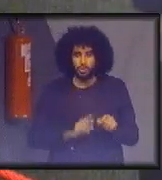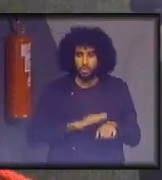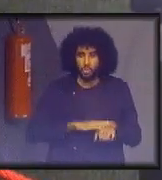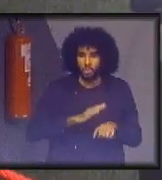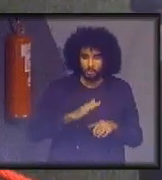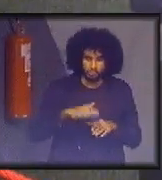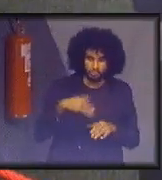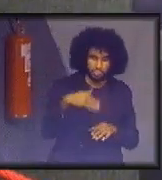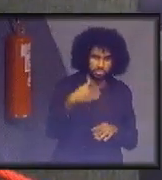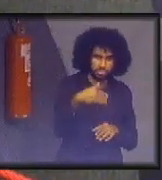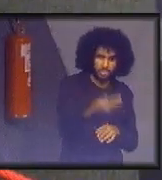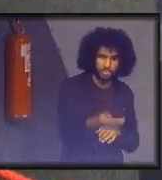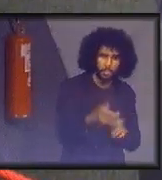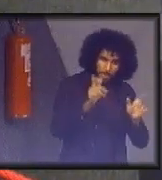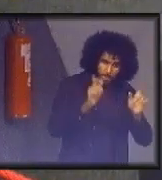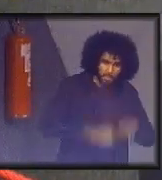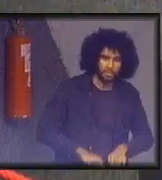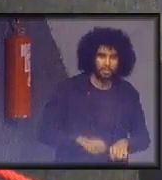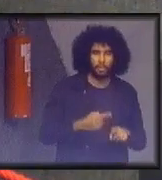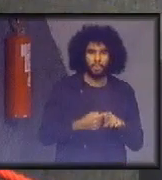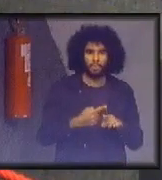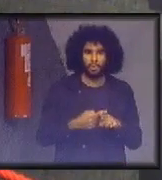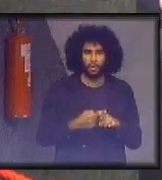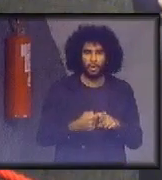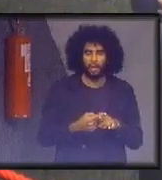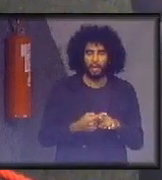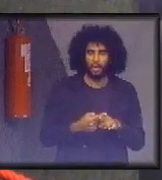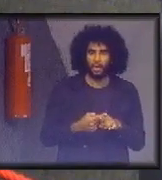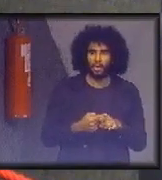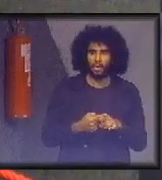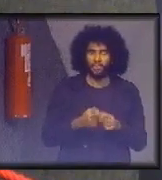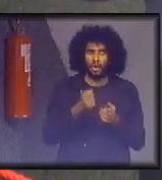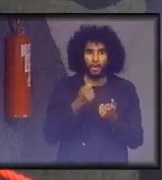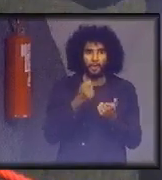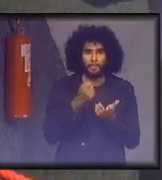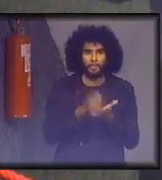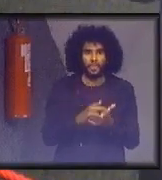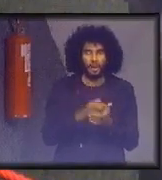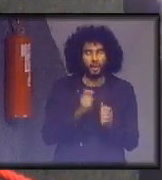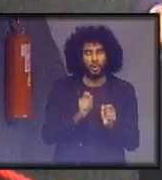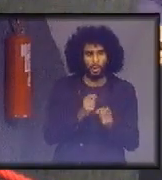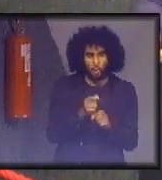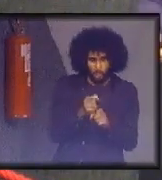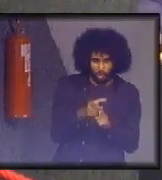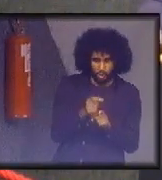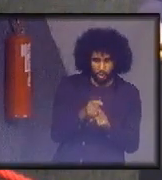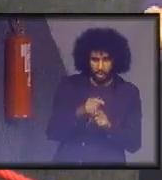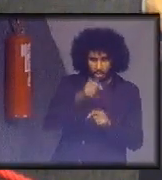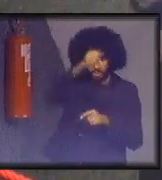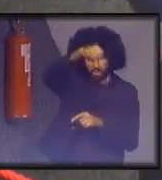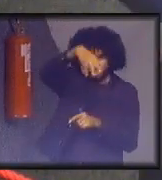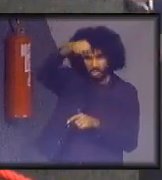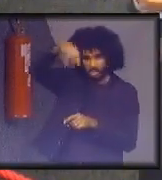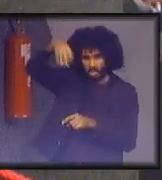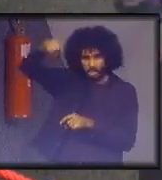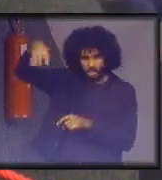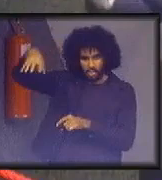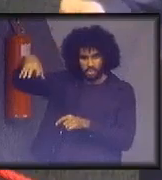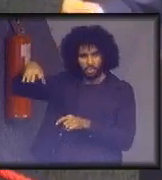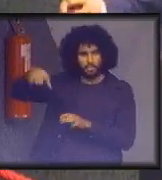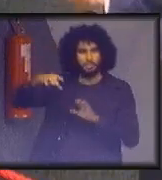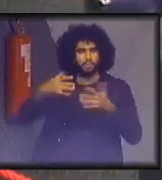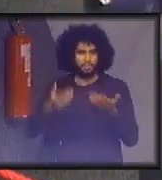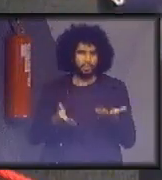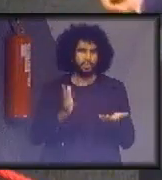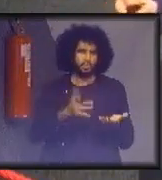possível, porque ela vai cobrar aluguel das lâmpadas. Então, quanto mais tempo durar a lâmpada, melhor é para a empresa. Então, essa é uma mudança que